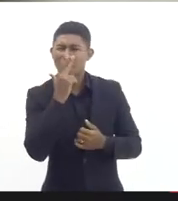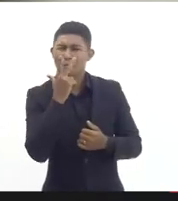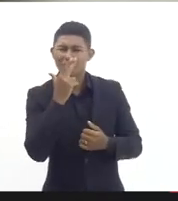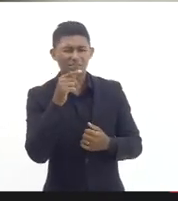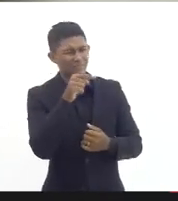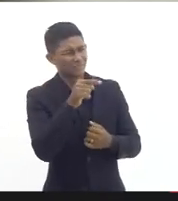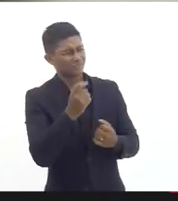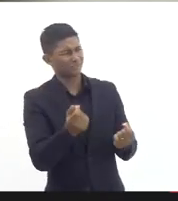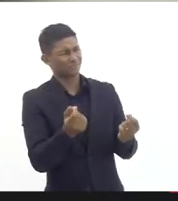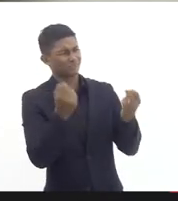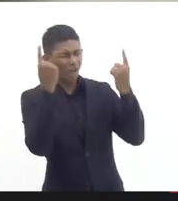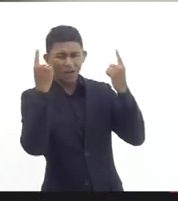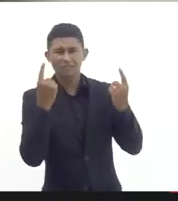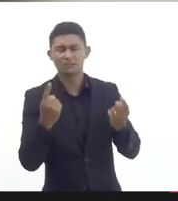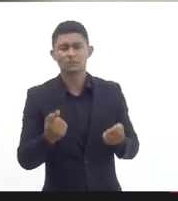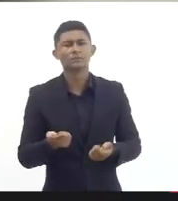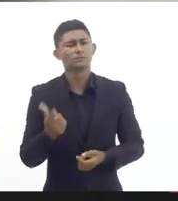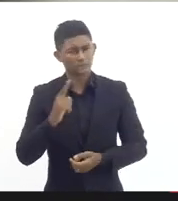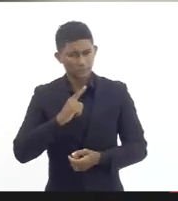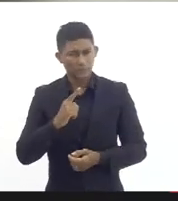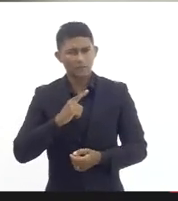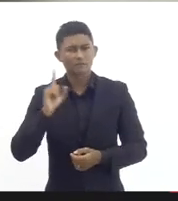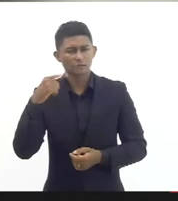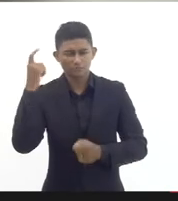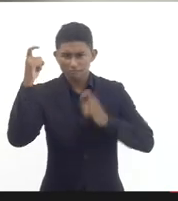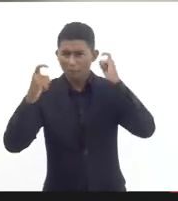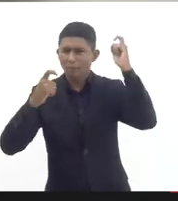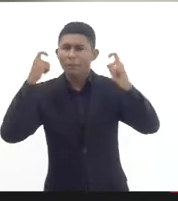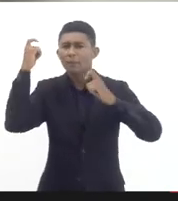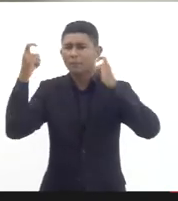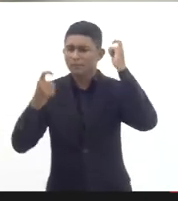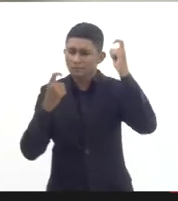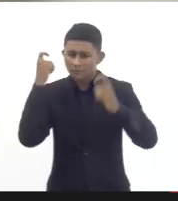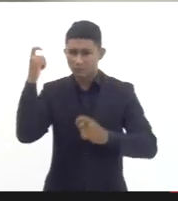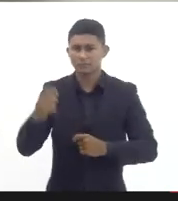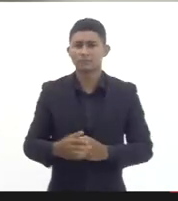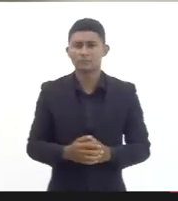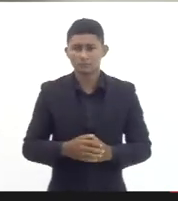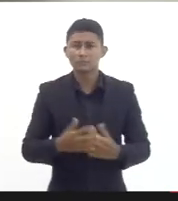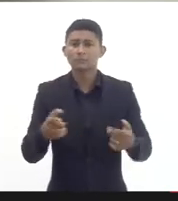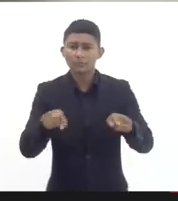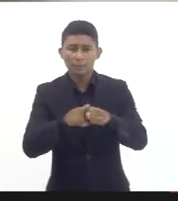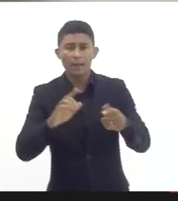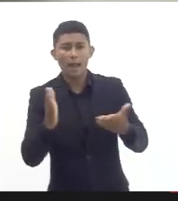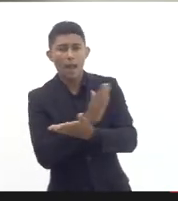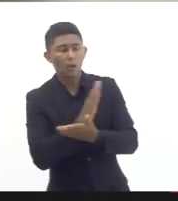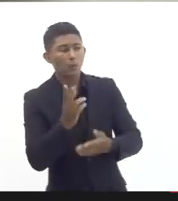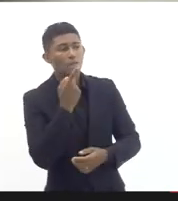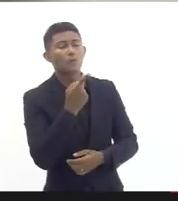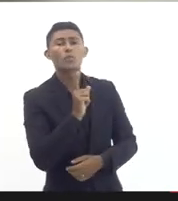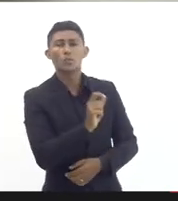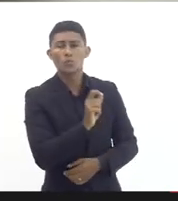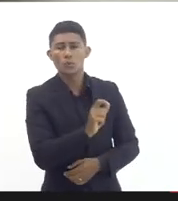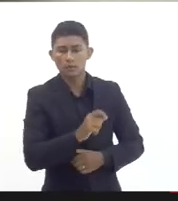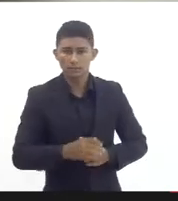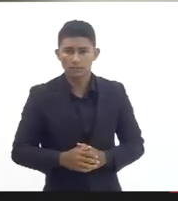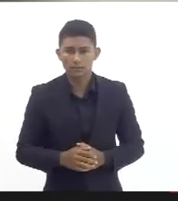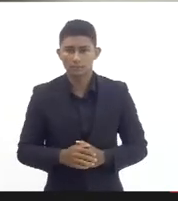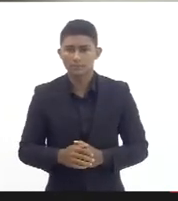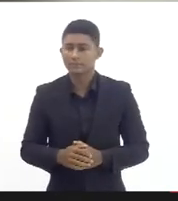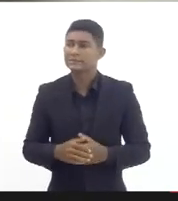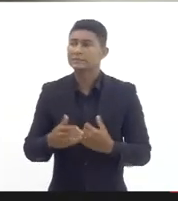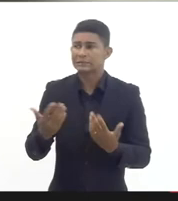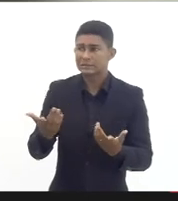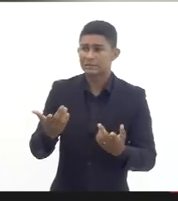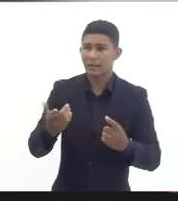e enfim que nos preocuparam principalmente até mesmo chegamos a ouvir que seria possível a utilização de